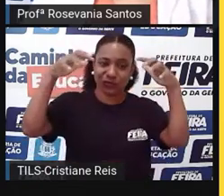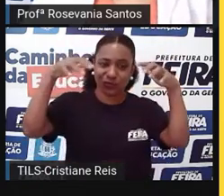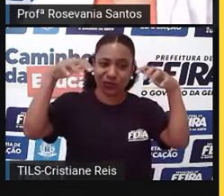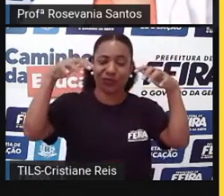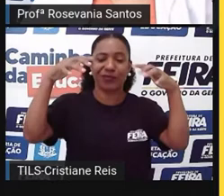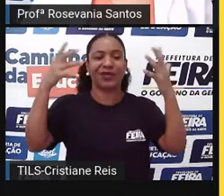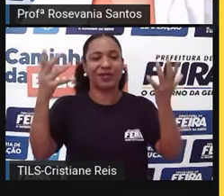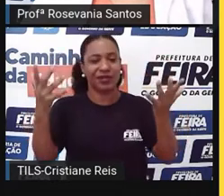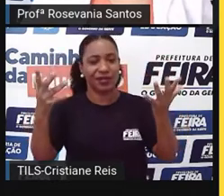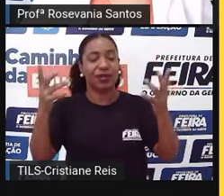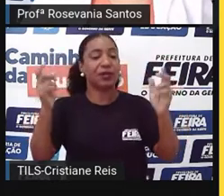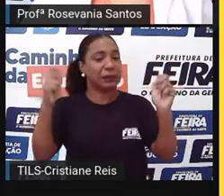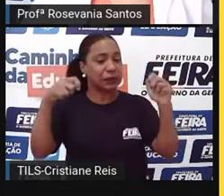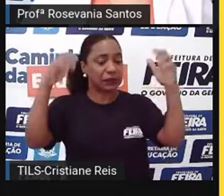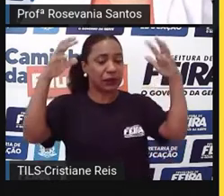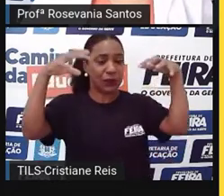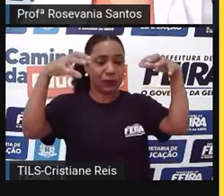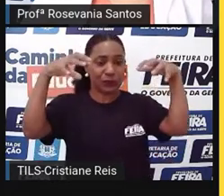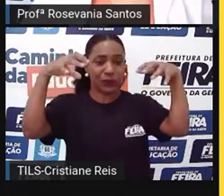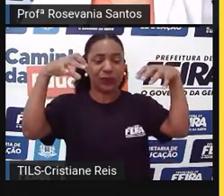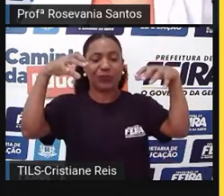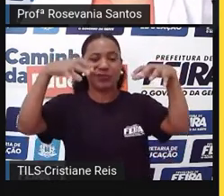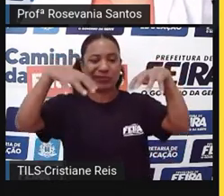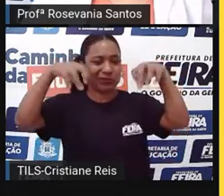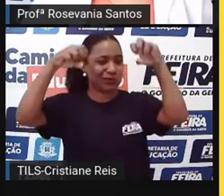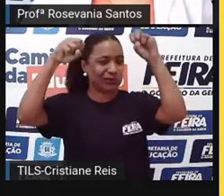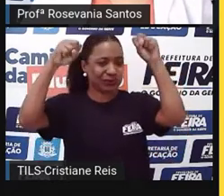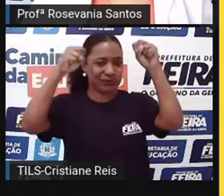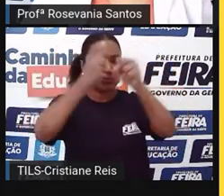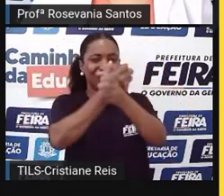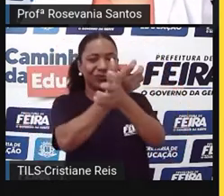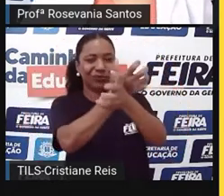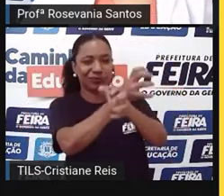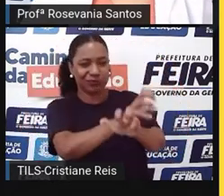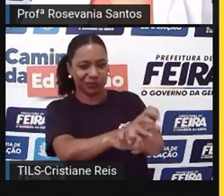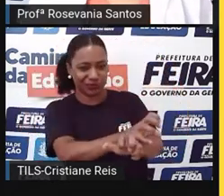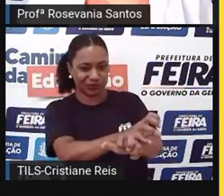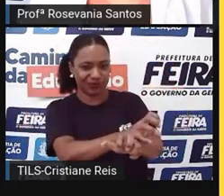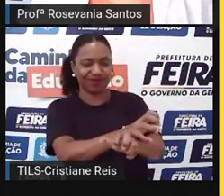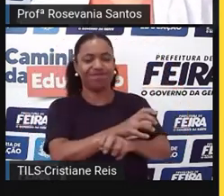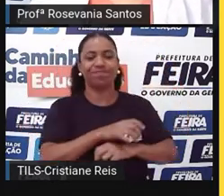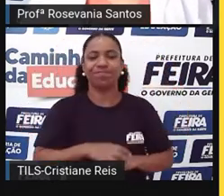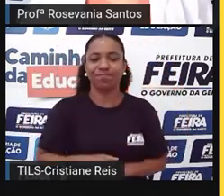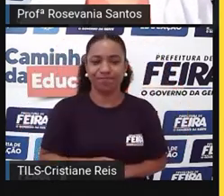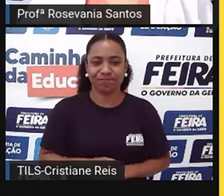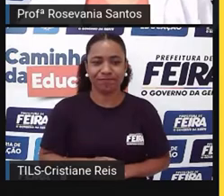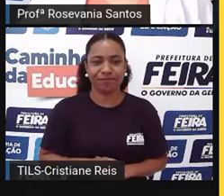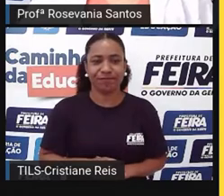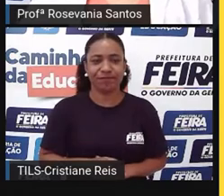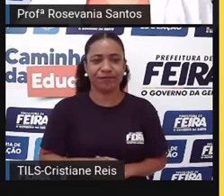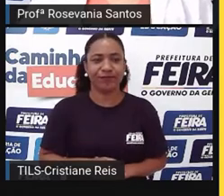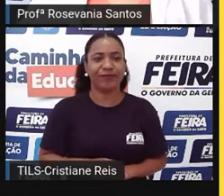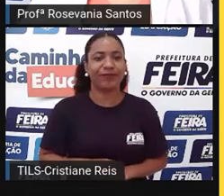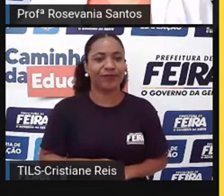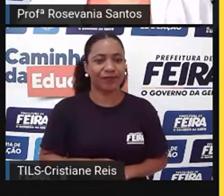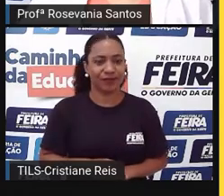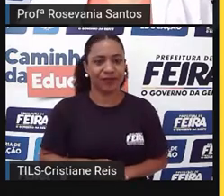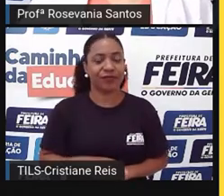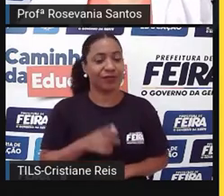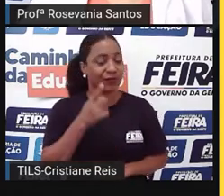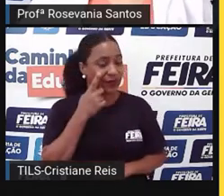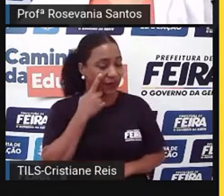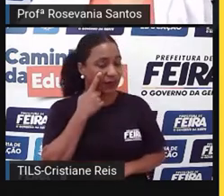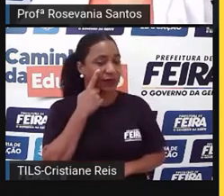até um clima que se adapta, né, no caso, a lugares mais secos. Aqui a gente tem o